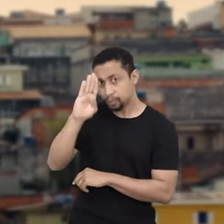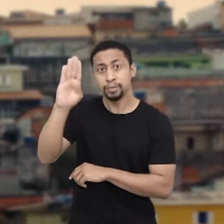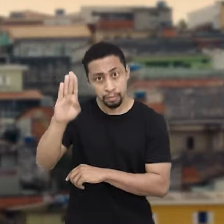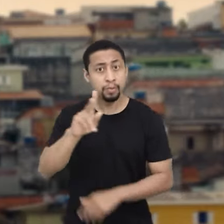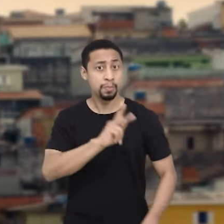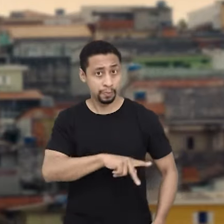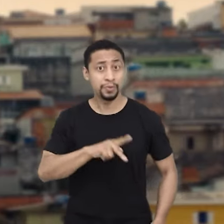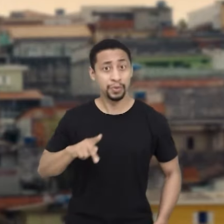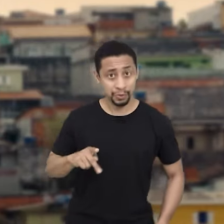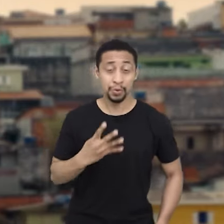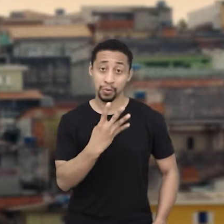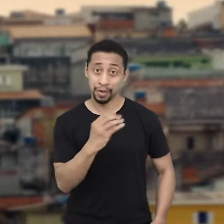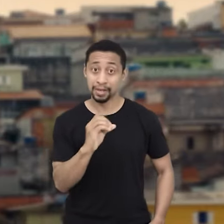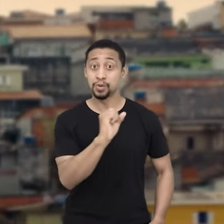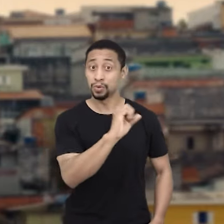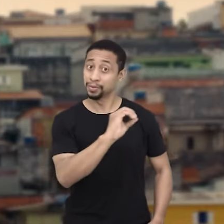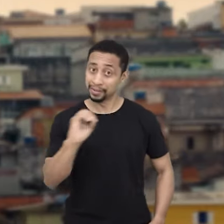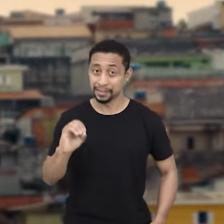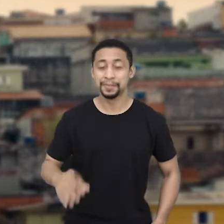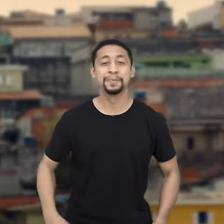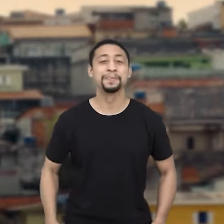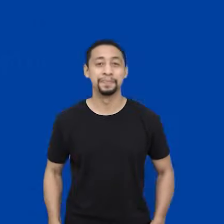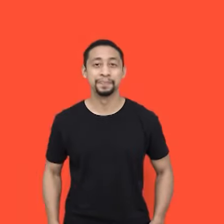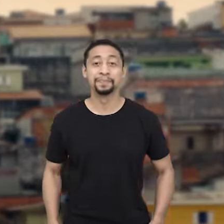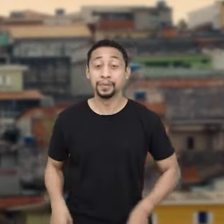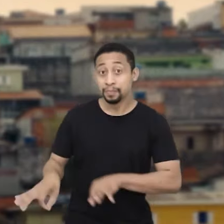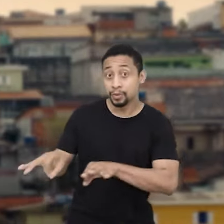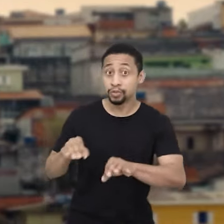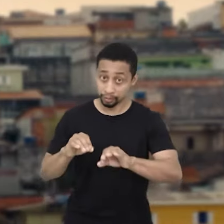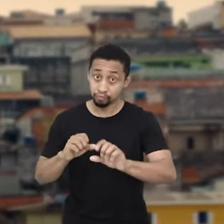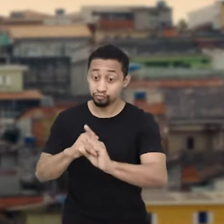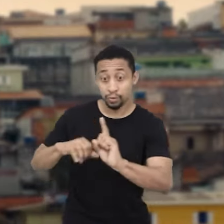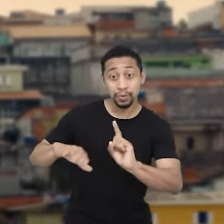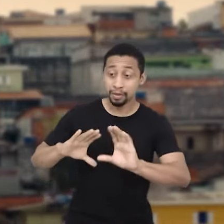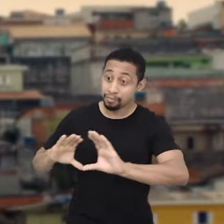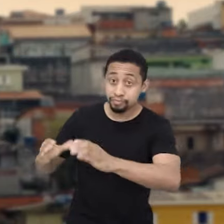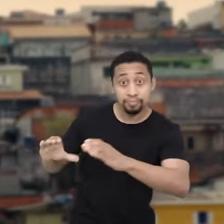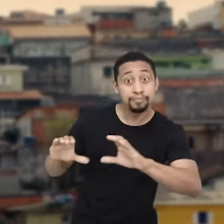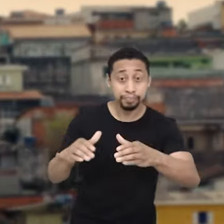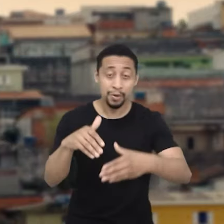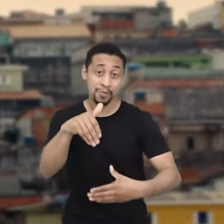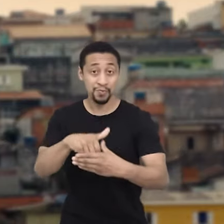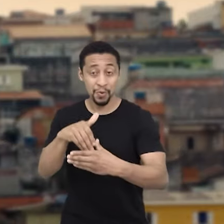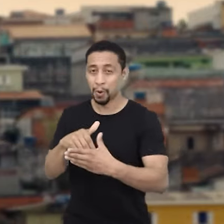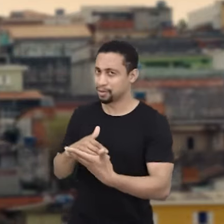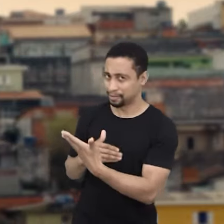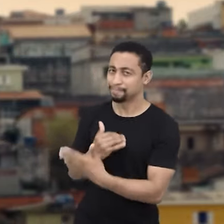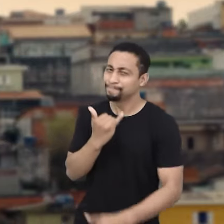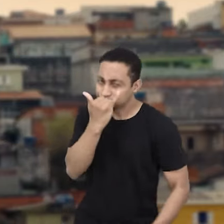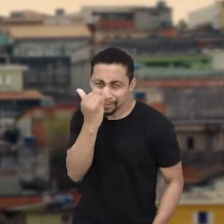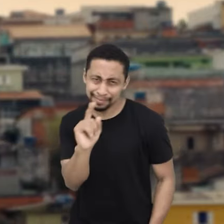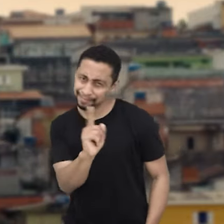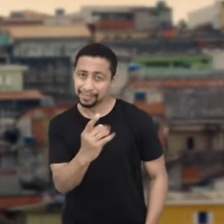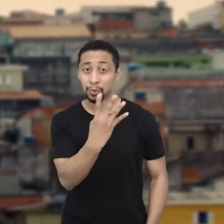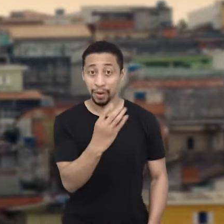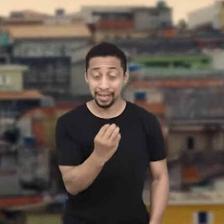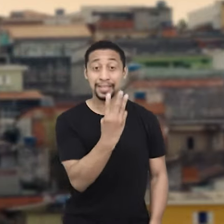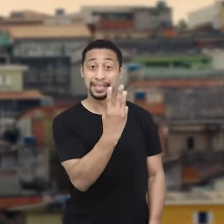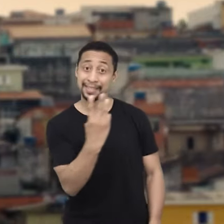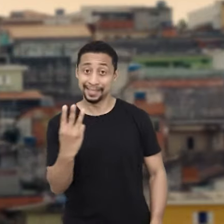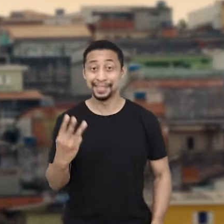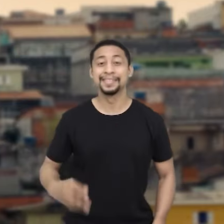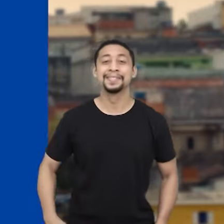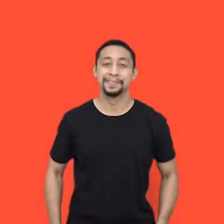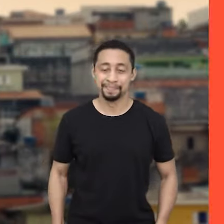prioridade. Professor José Valdo, 40, 8, 100. Nos projetos sociais em todas as comunidades, vote no Léo e não tome chapéu, 40,